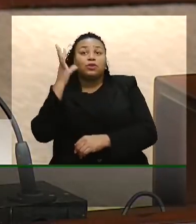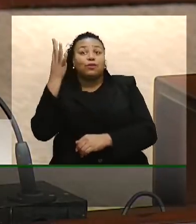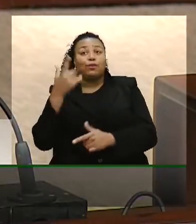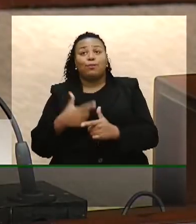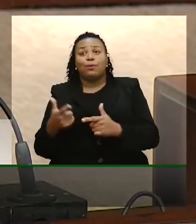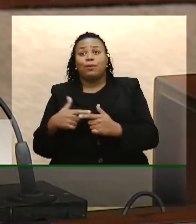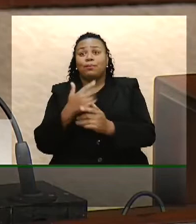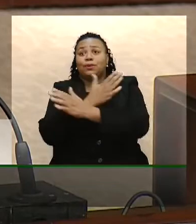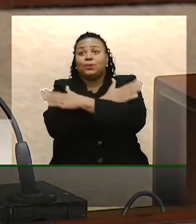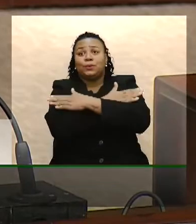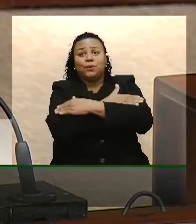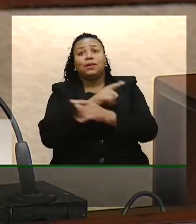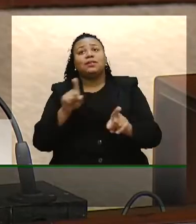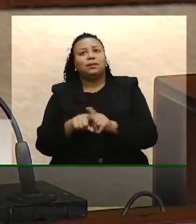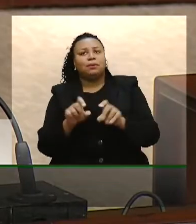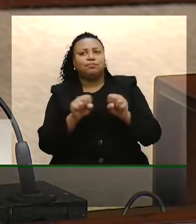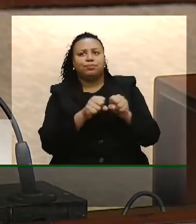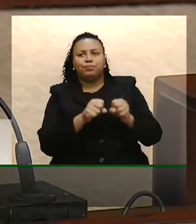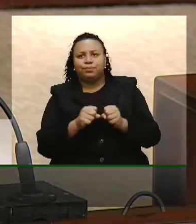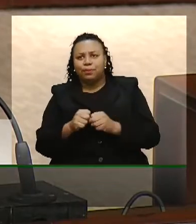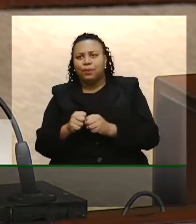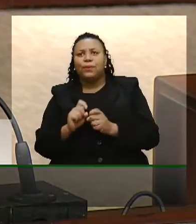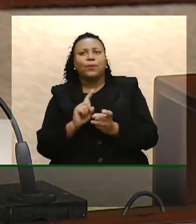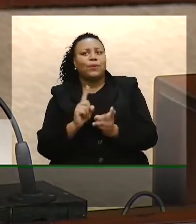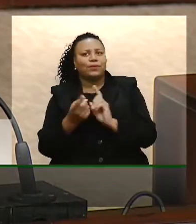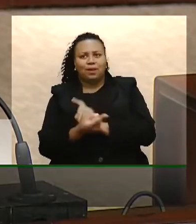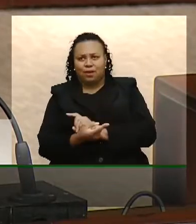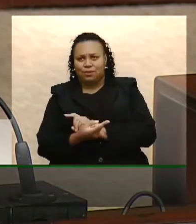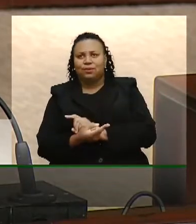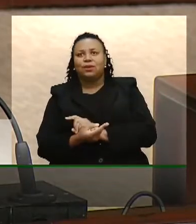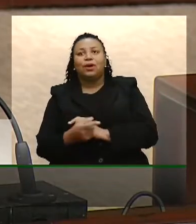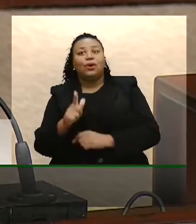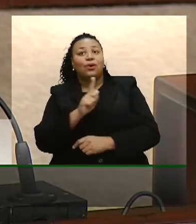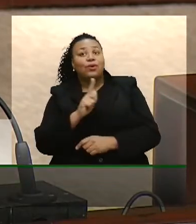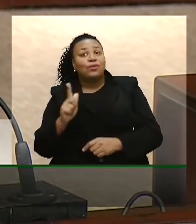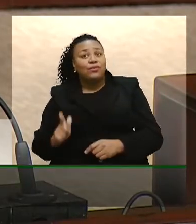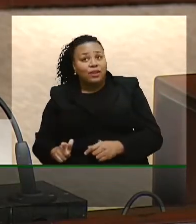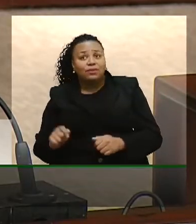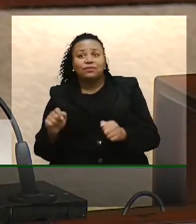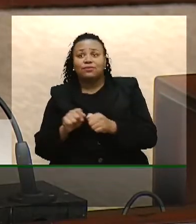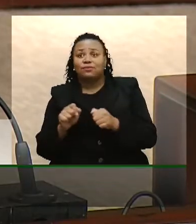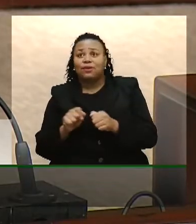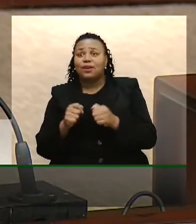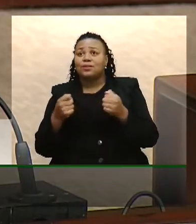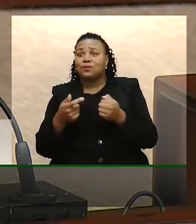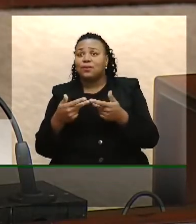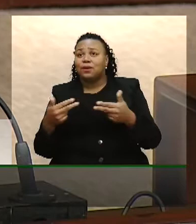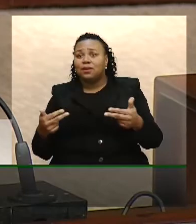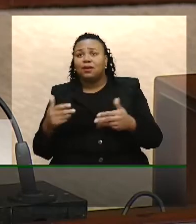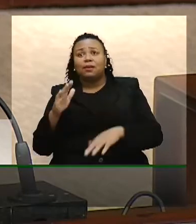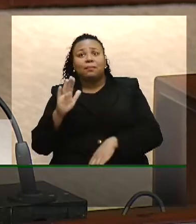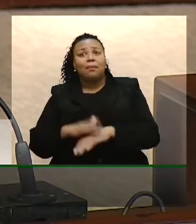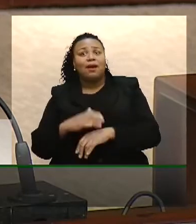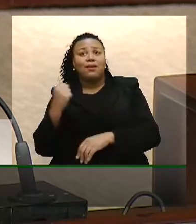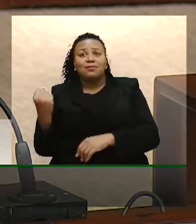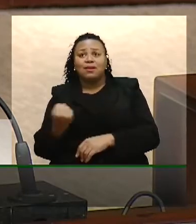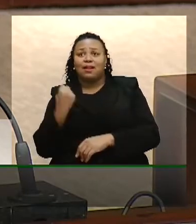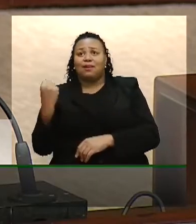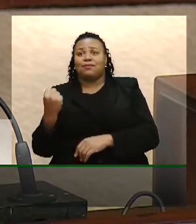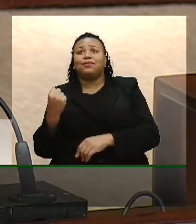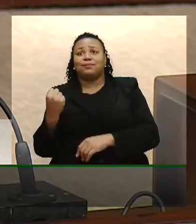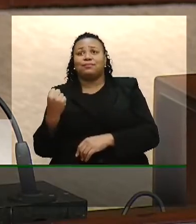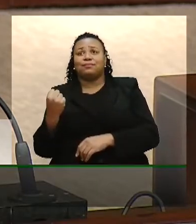desemprego e da precarização pelo contrário. O governo toma medidas que agravam essa situação.